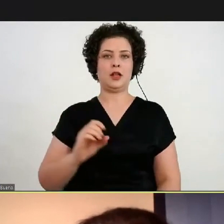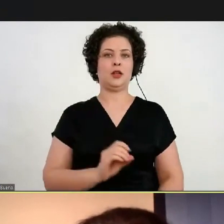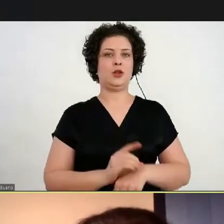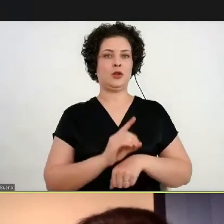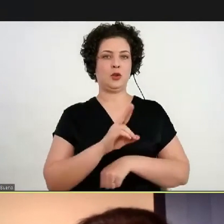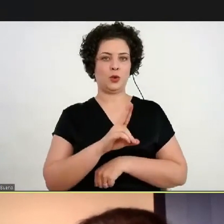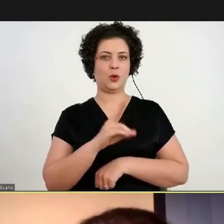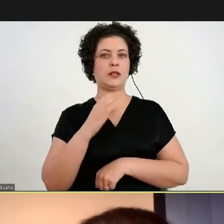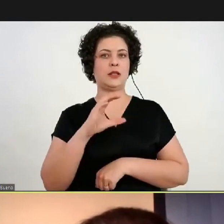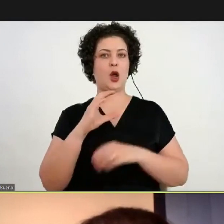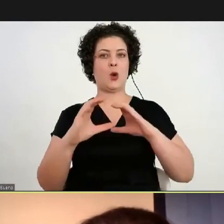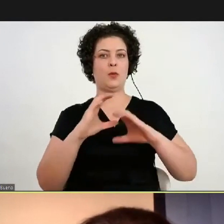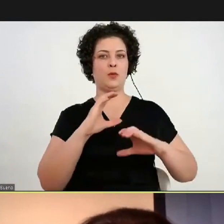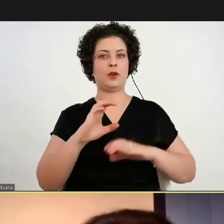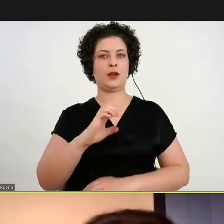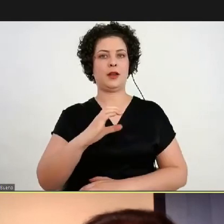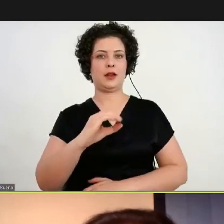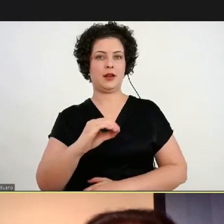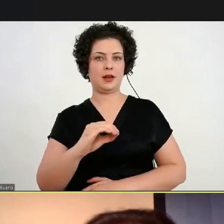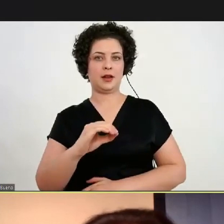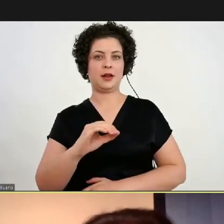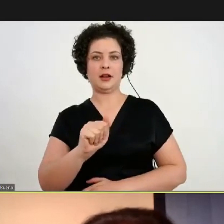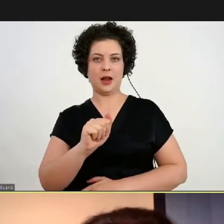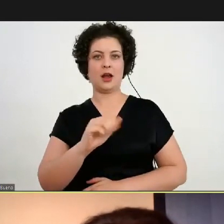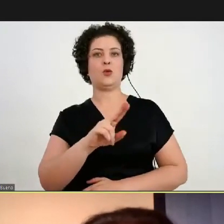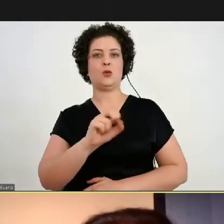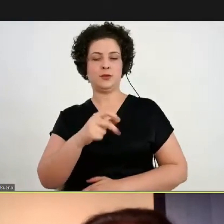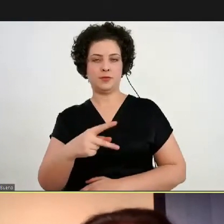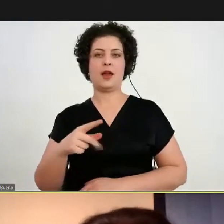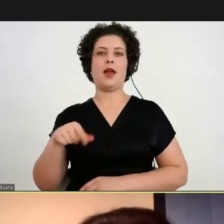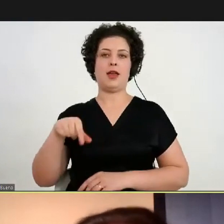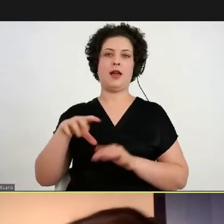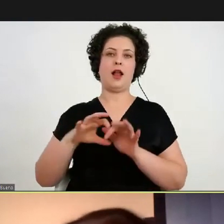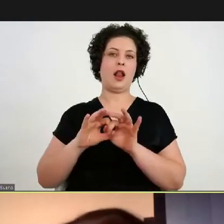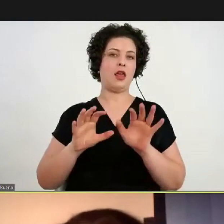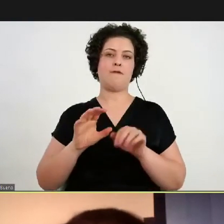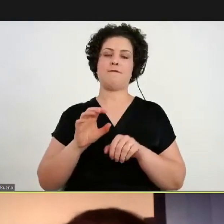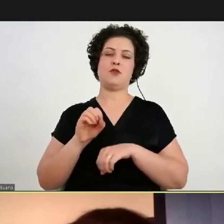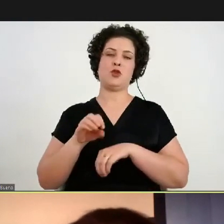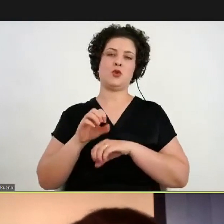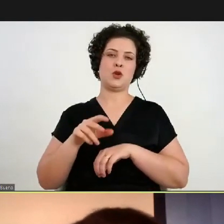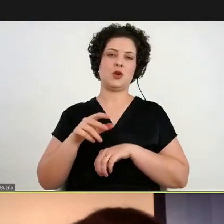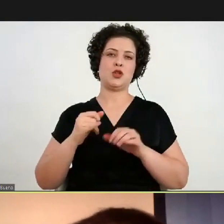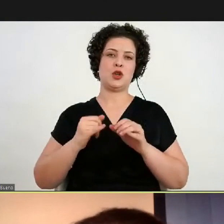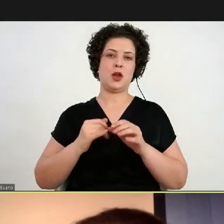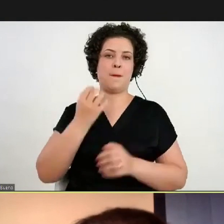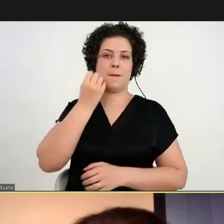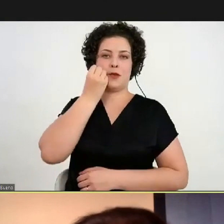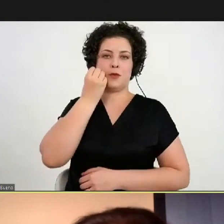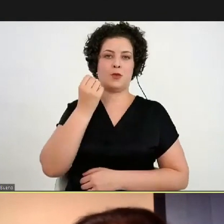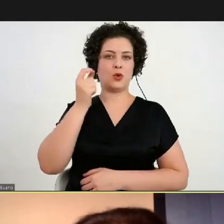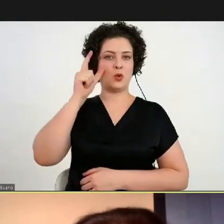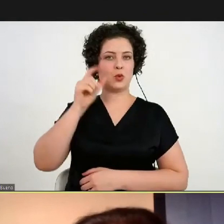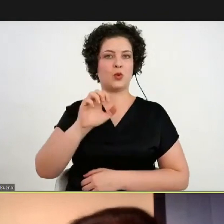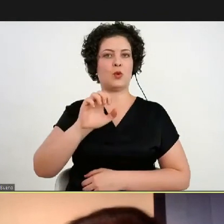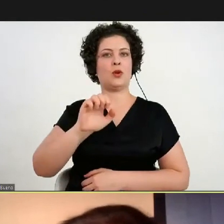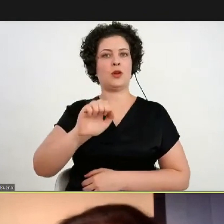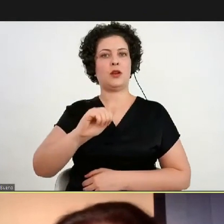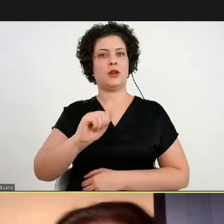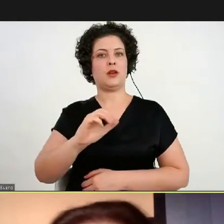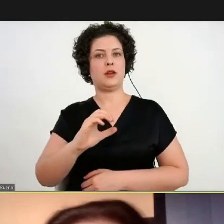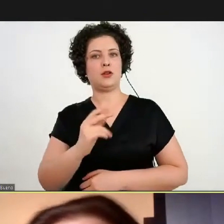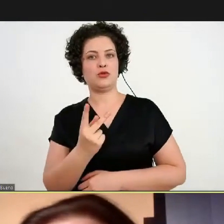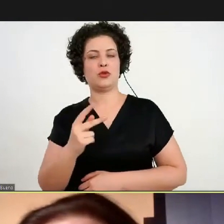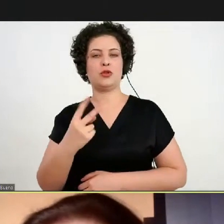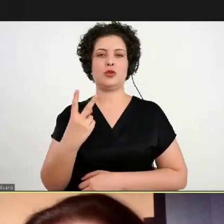Comunicação pela ECA USP, e é livre docente em Patrimônio e Cultura pela EASH. De 2017 a